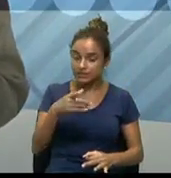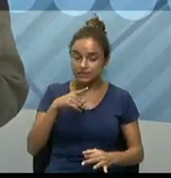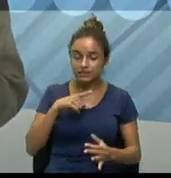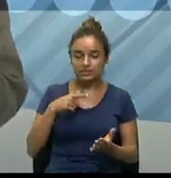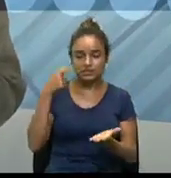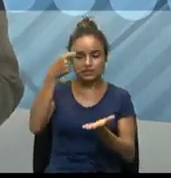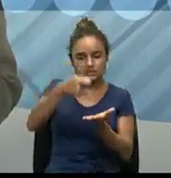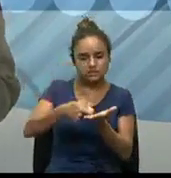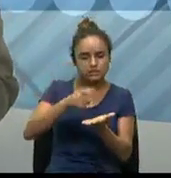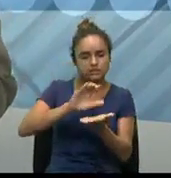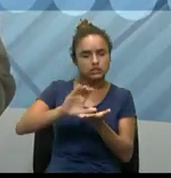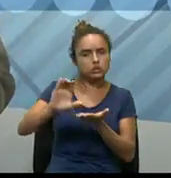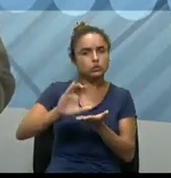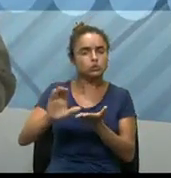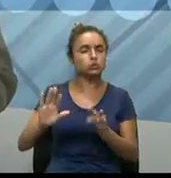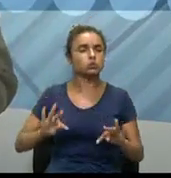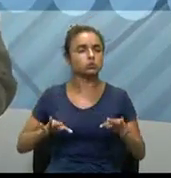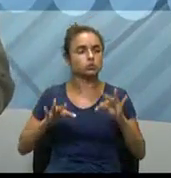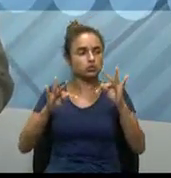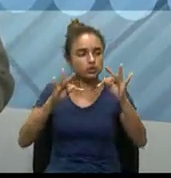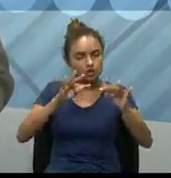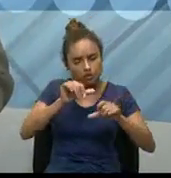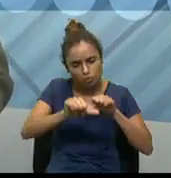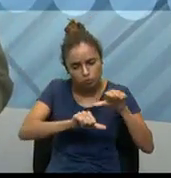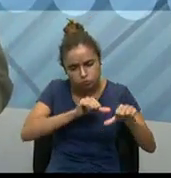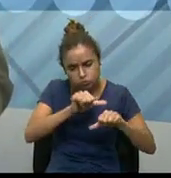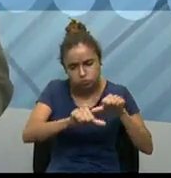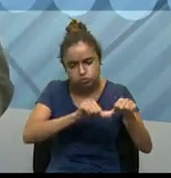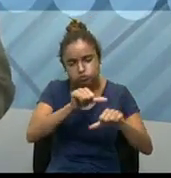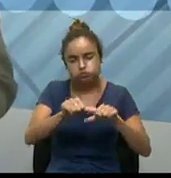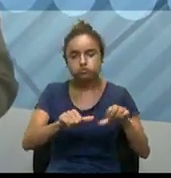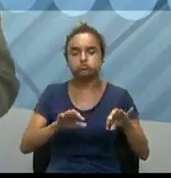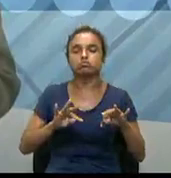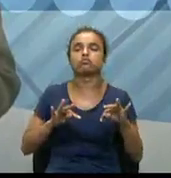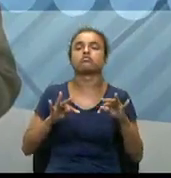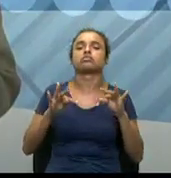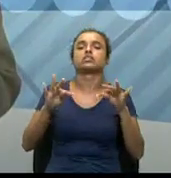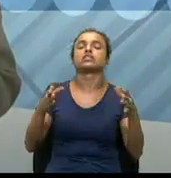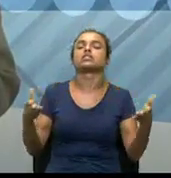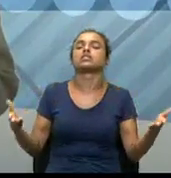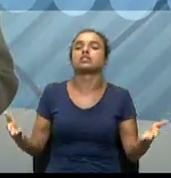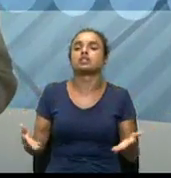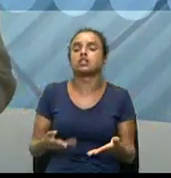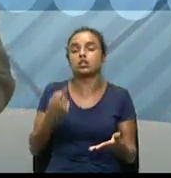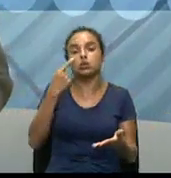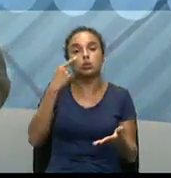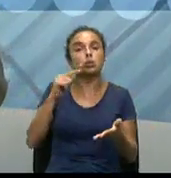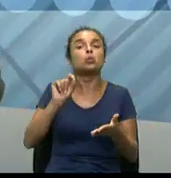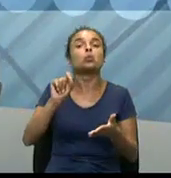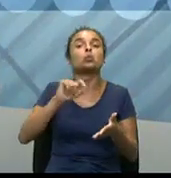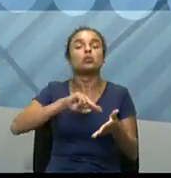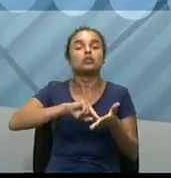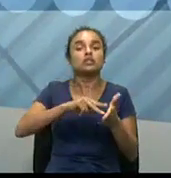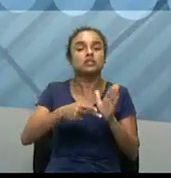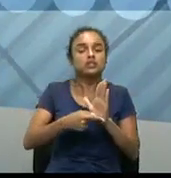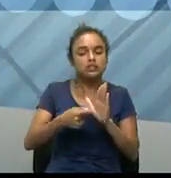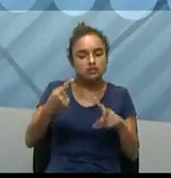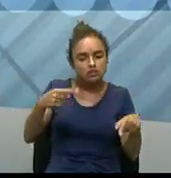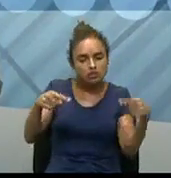tecnologia, você mudar todo esse processo em função das tecnologias, hoje significa vantagem